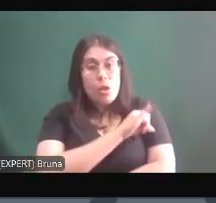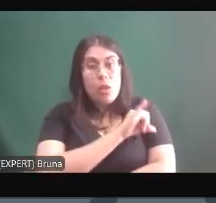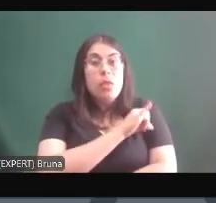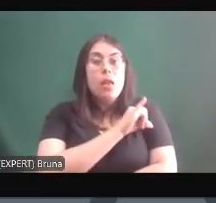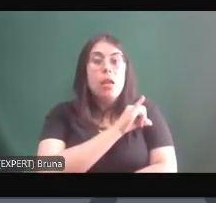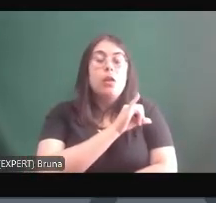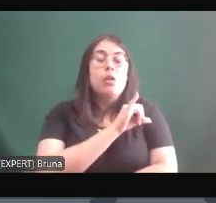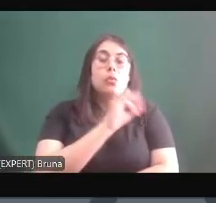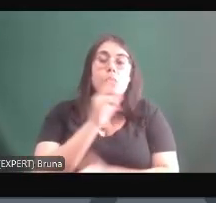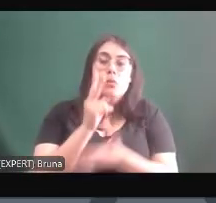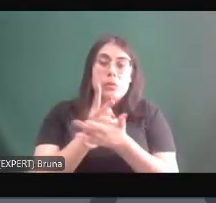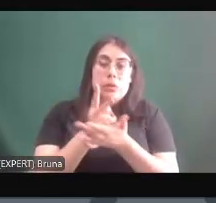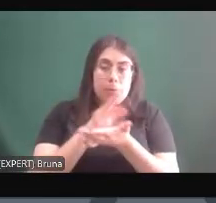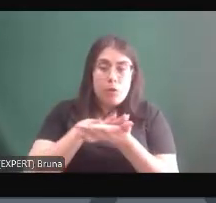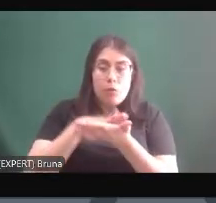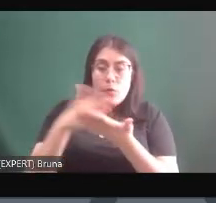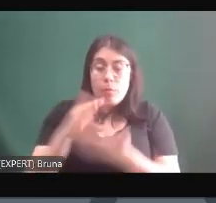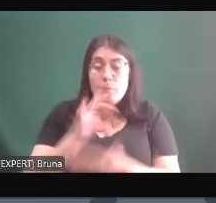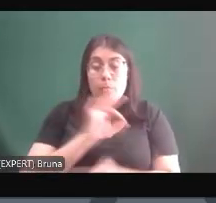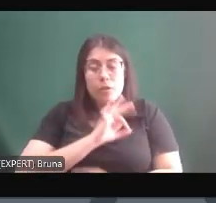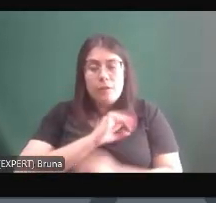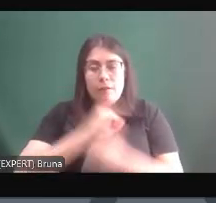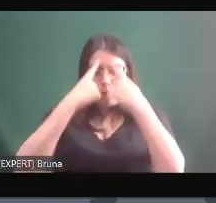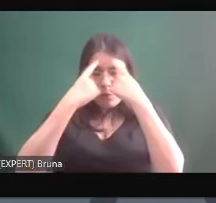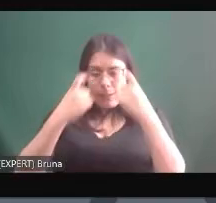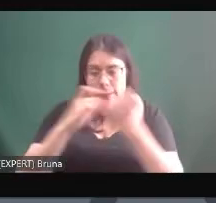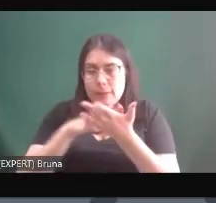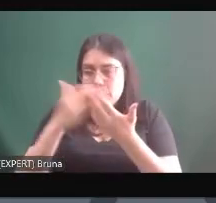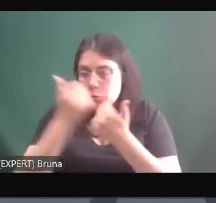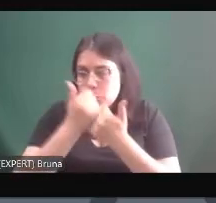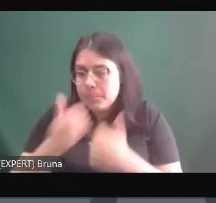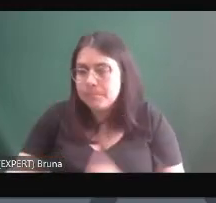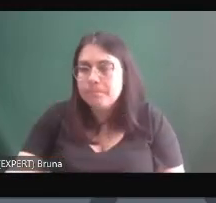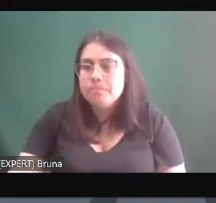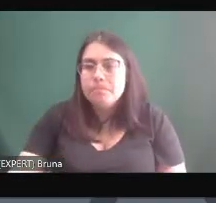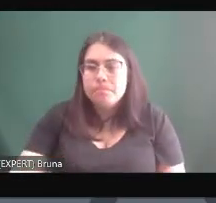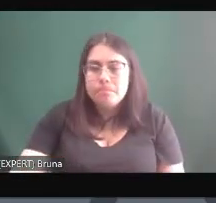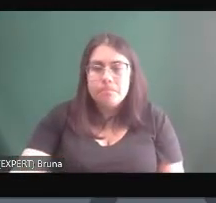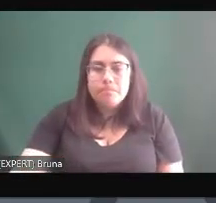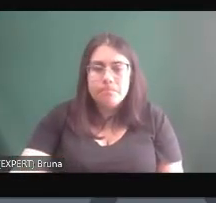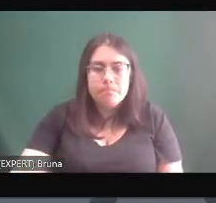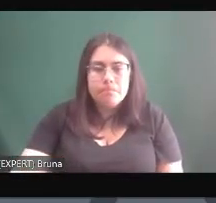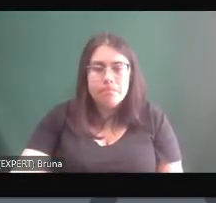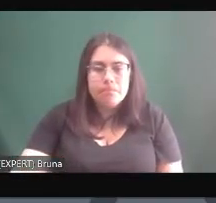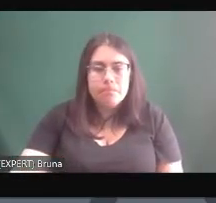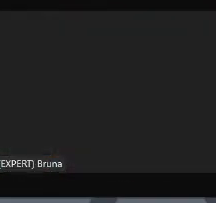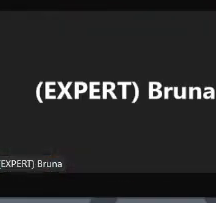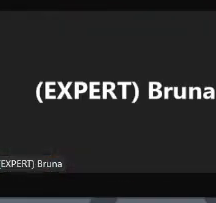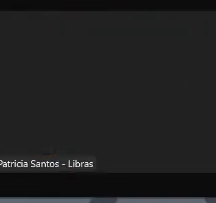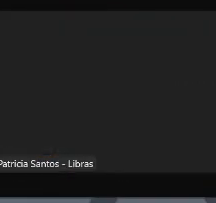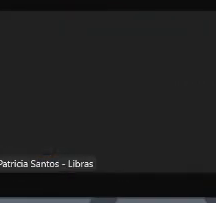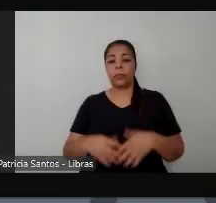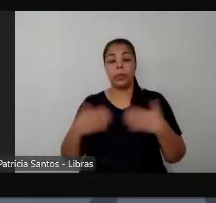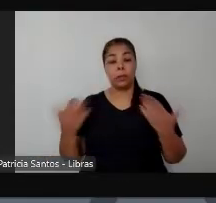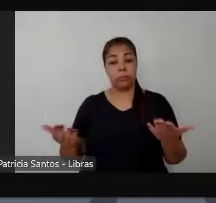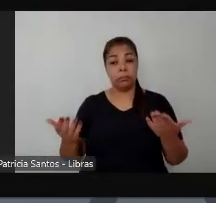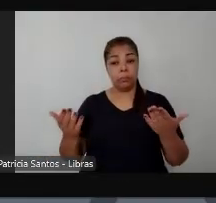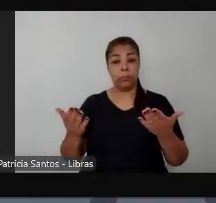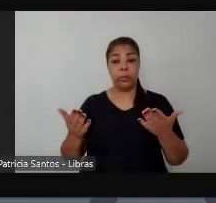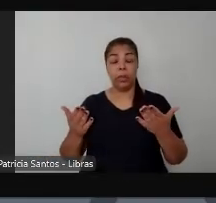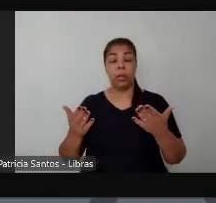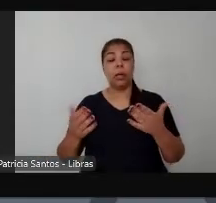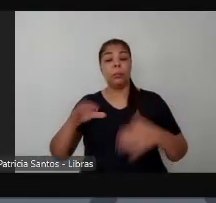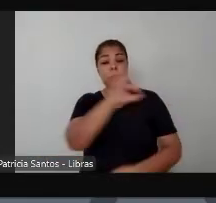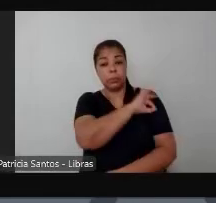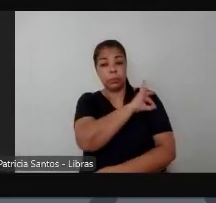teve uma polícia muito violenta cuja letalidade era aplaudida pela população e essa polícia violenta foi a semente